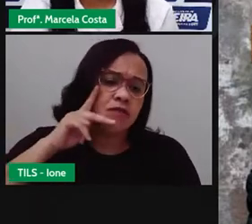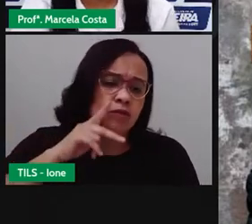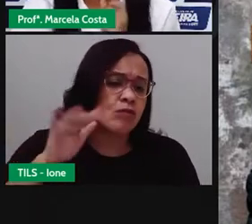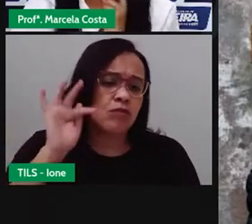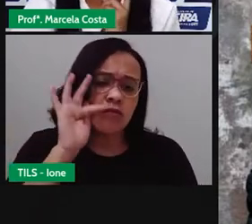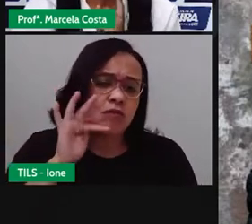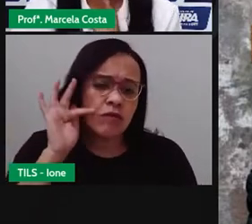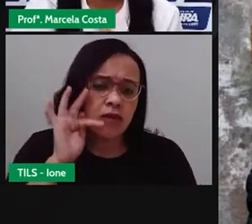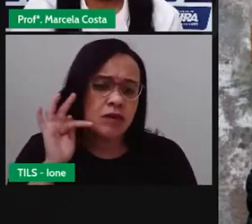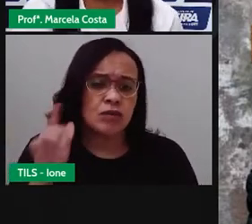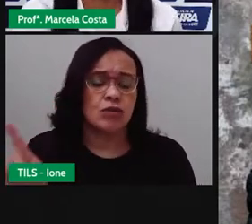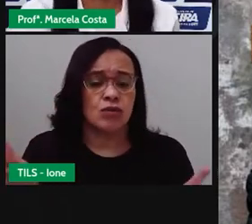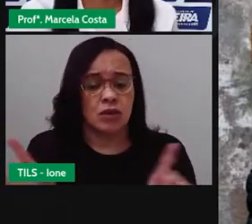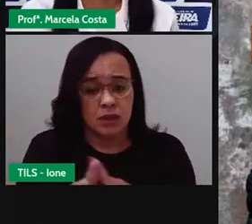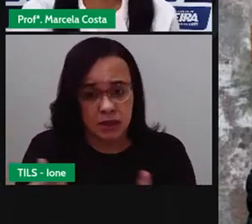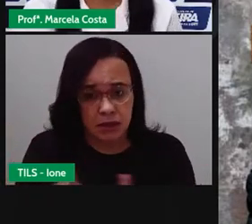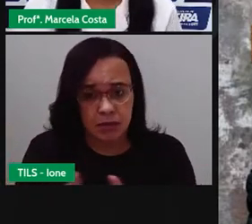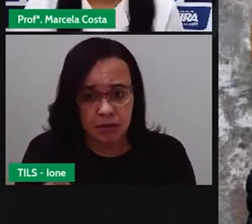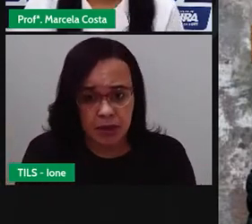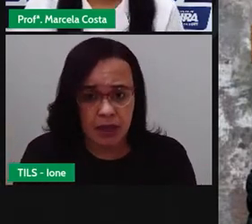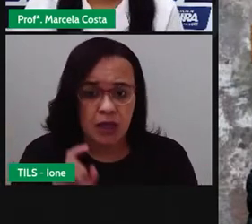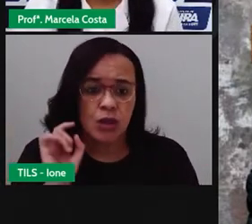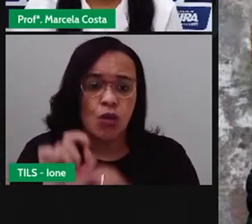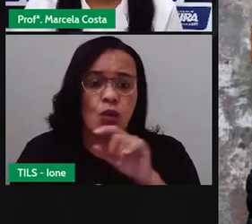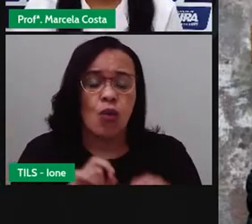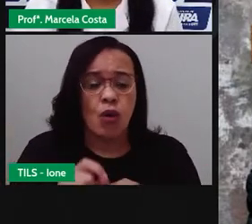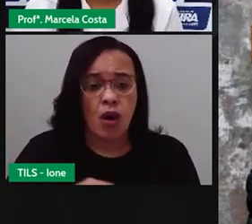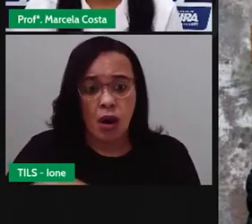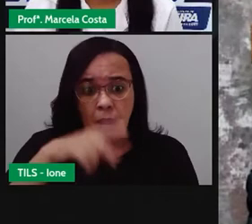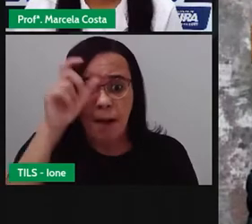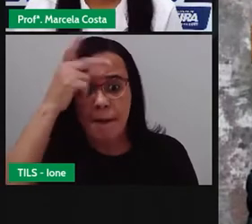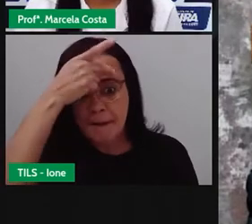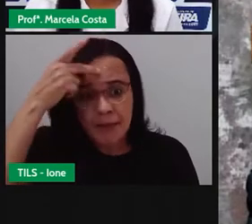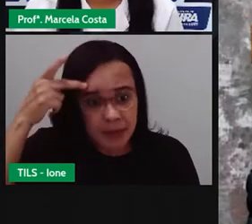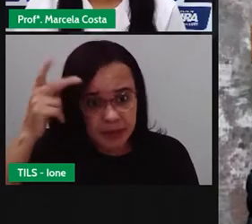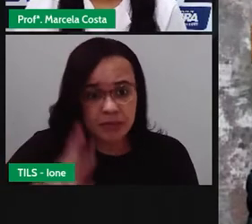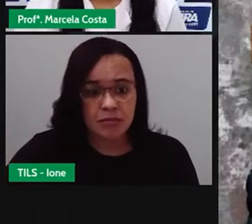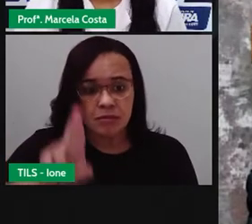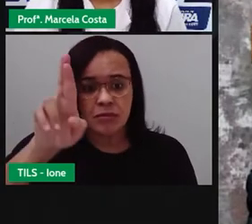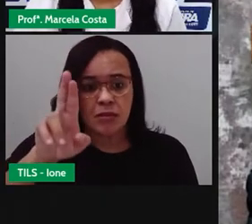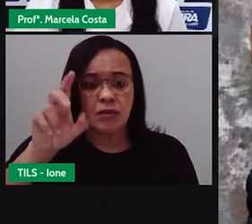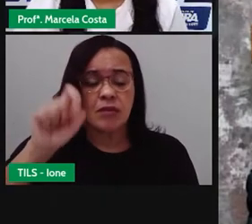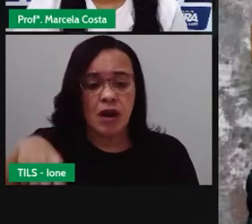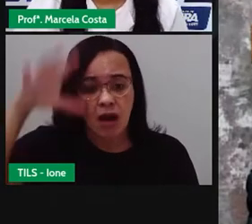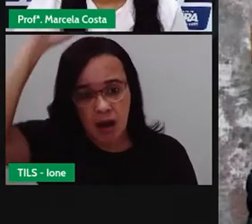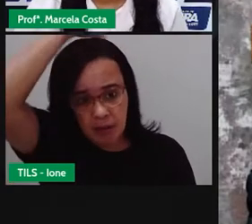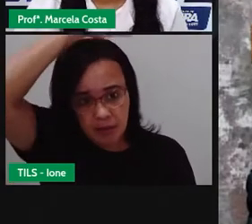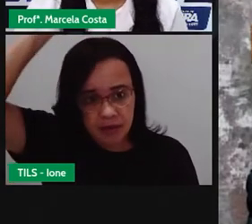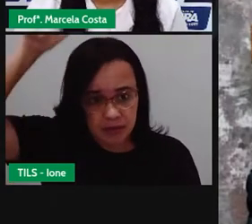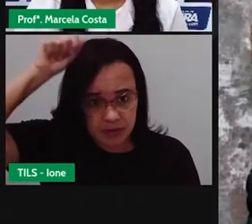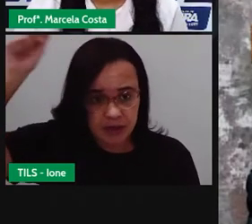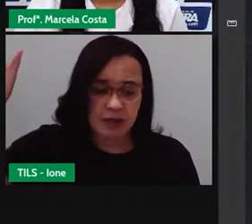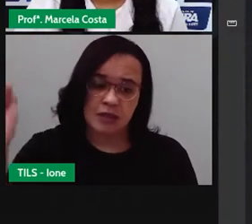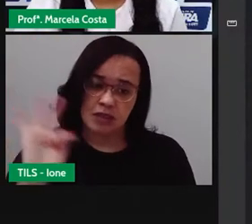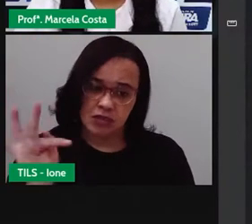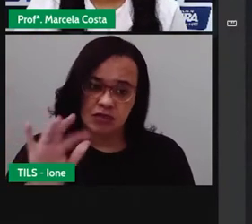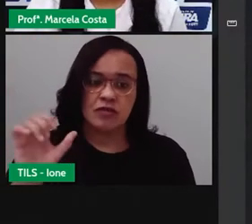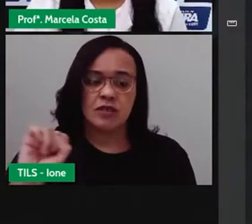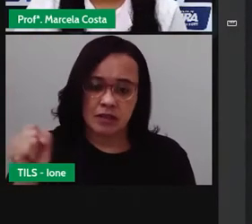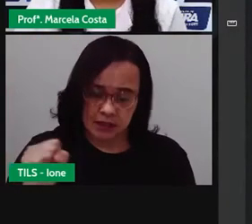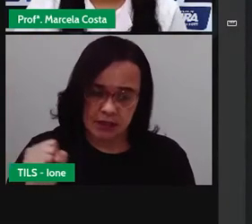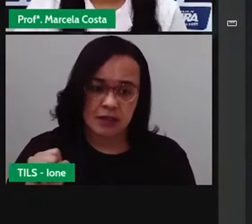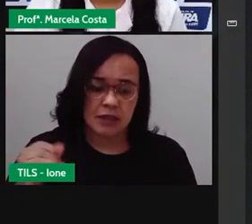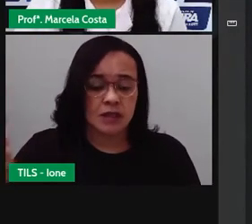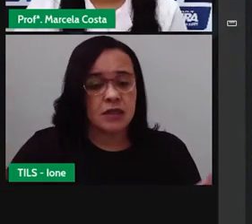e é administrado pela Prefeitura Municipal de Tereza de Portanto. Então, crianças, essas são